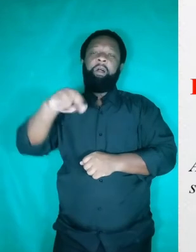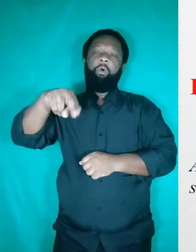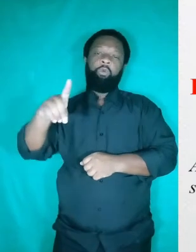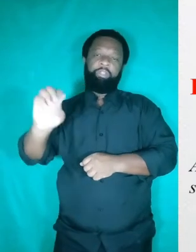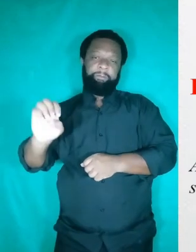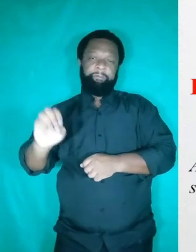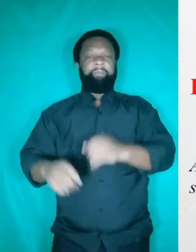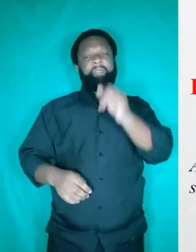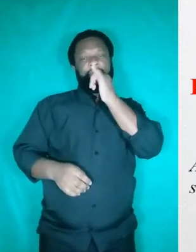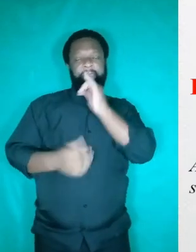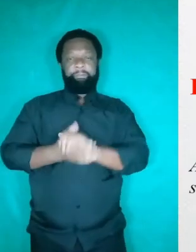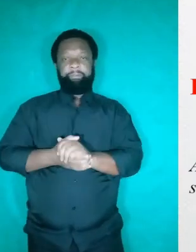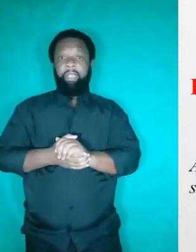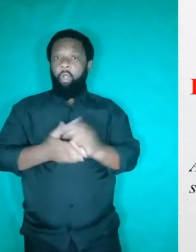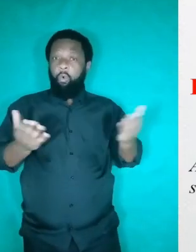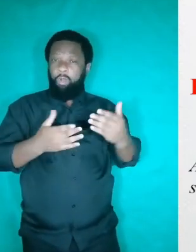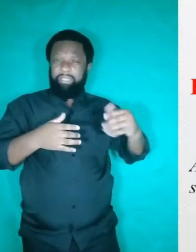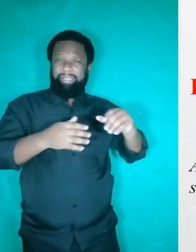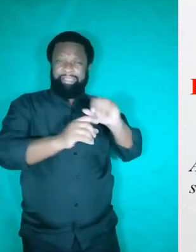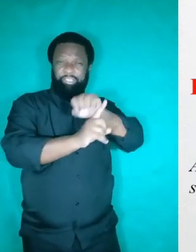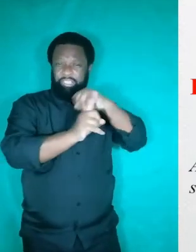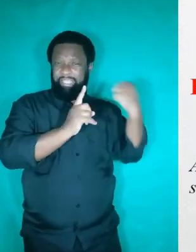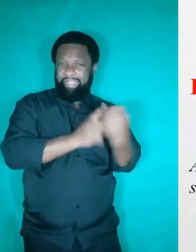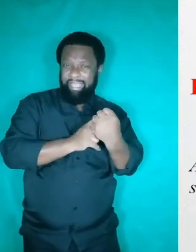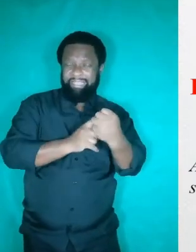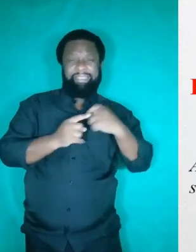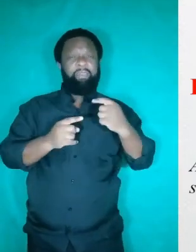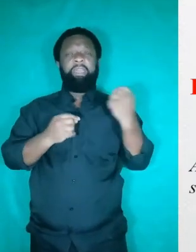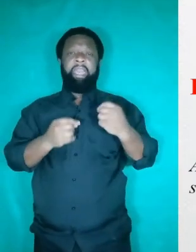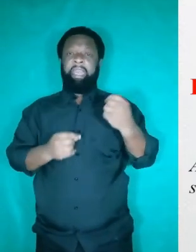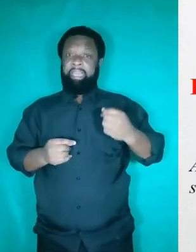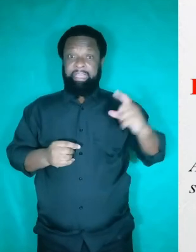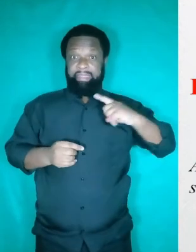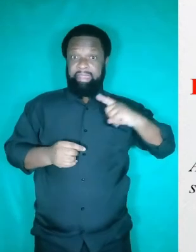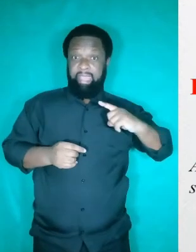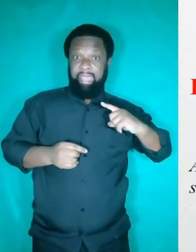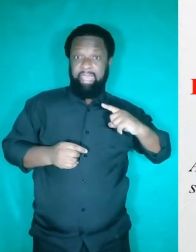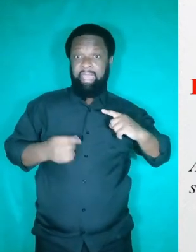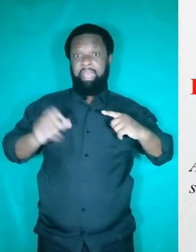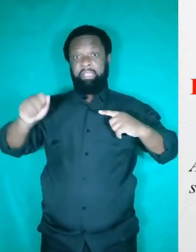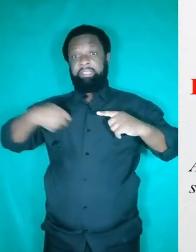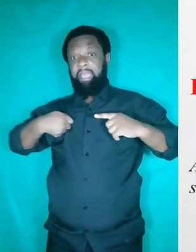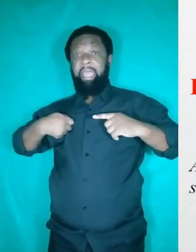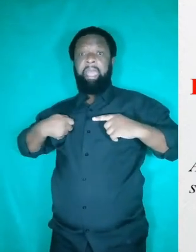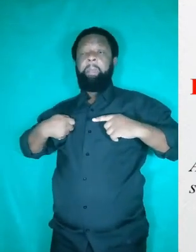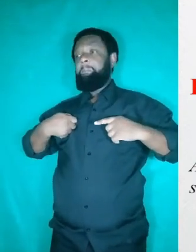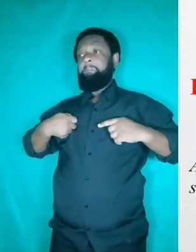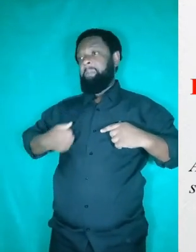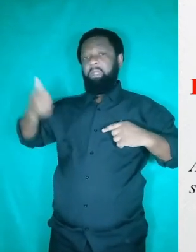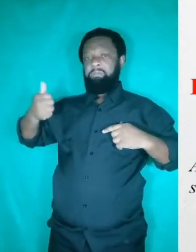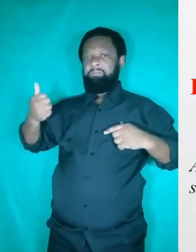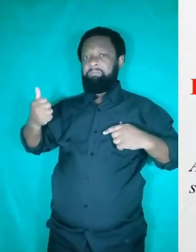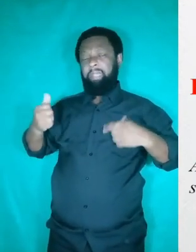em um contexto onde é mais valorizado o ter do que o ser. Aqui, o uso do ONDE está errado, porque